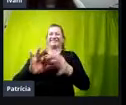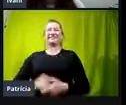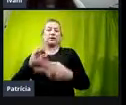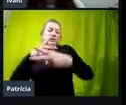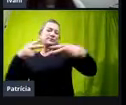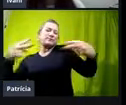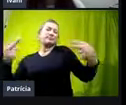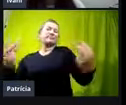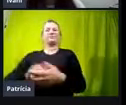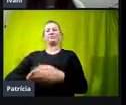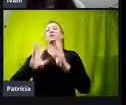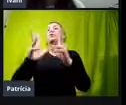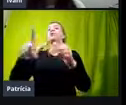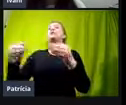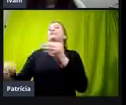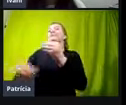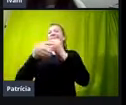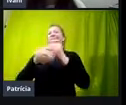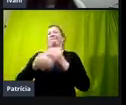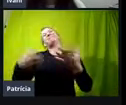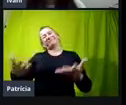todo mundo contribui, e é isso, né,